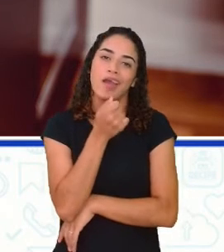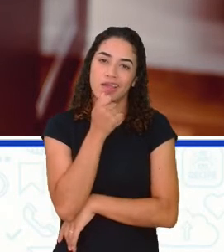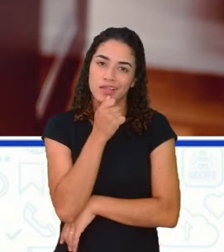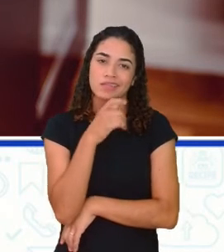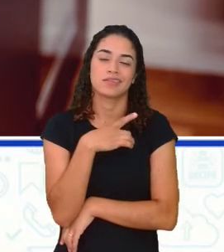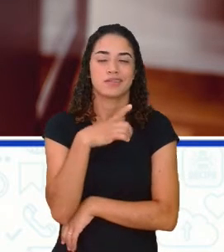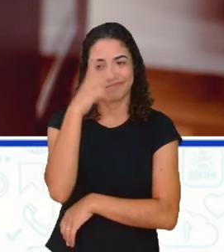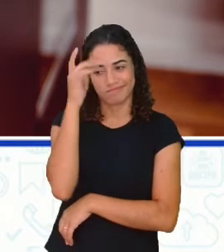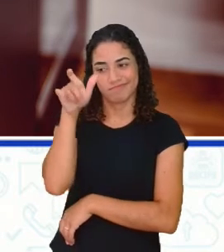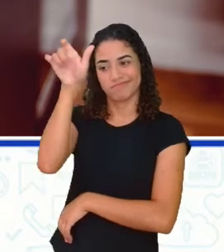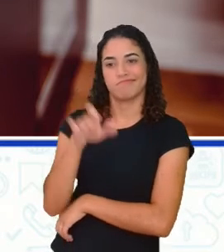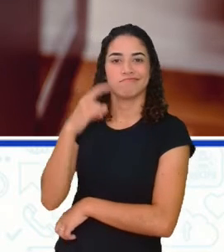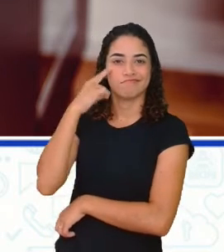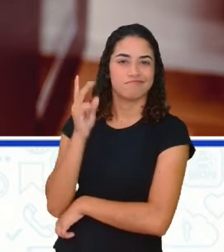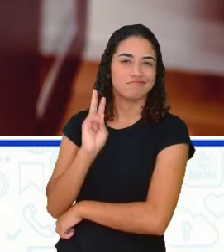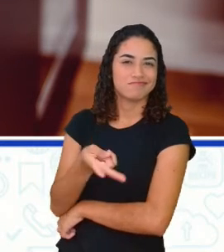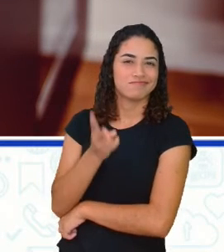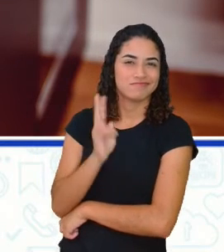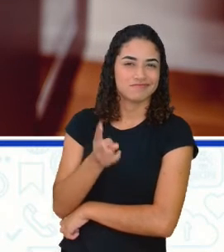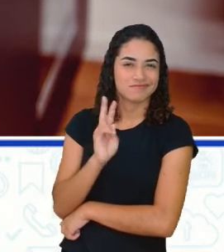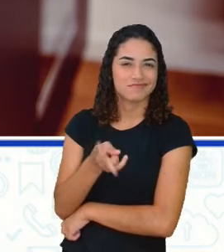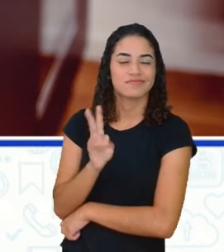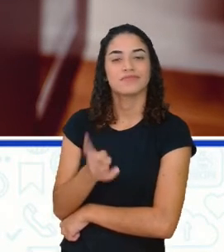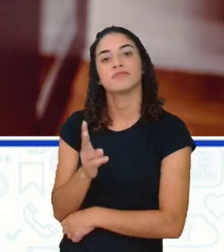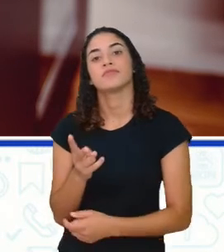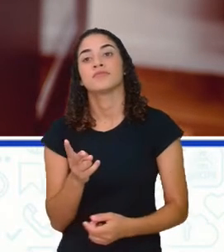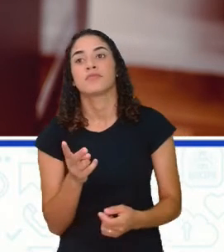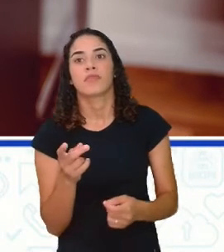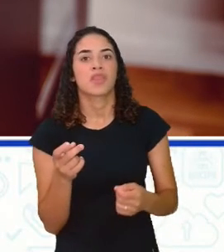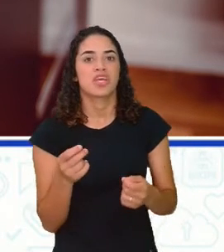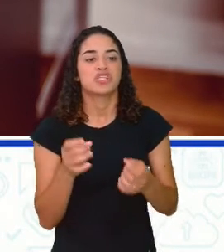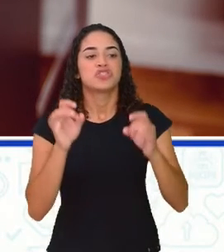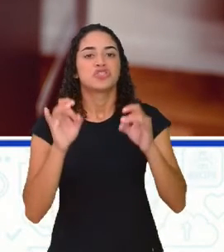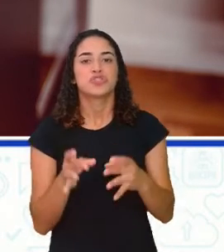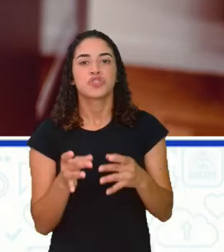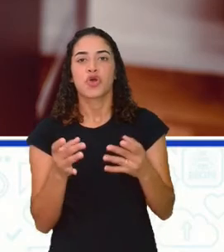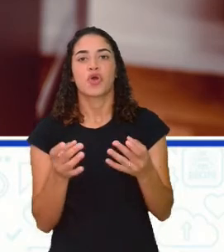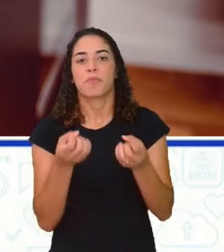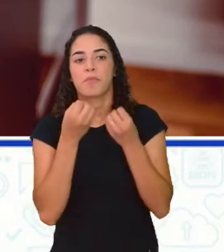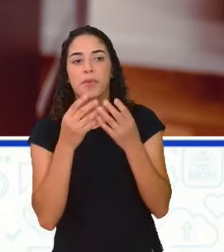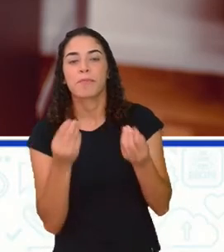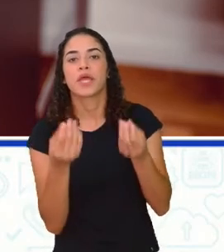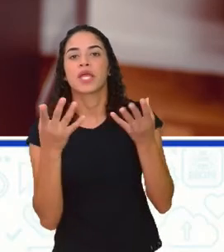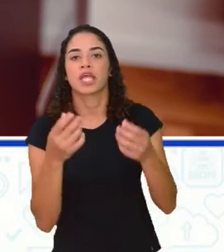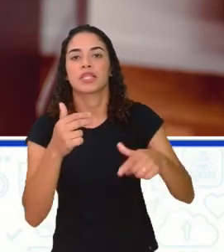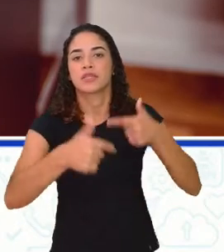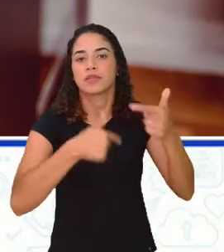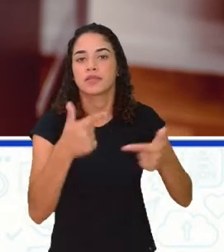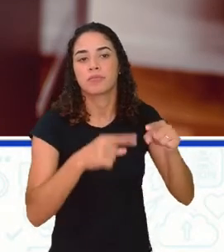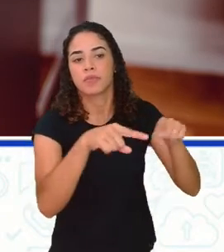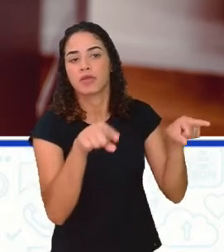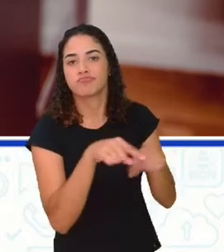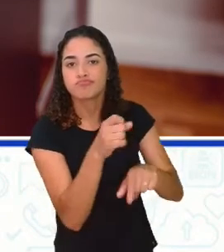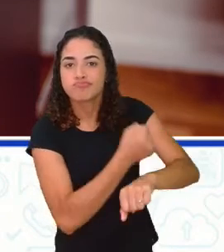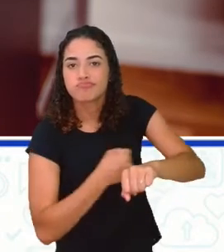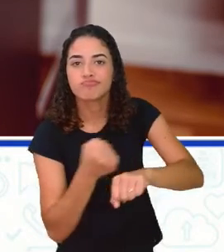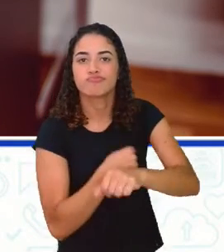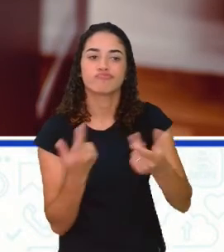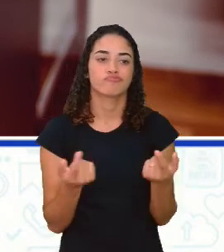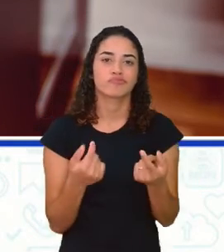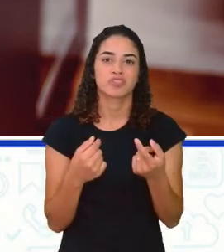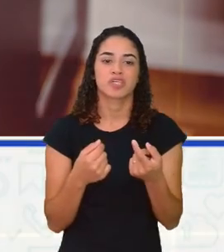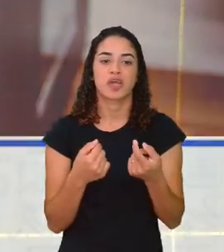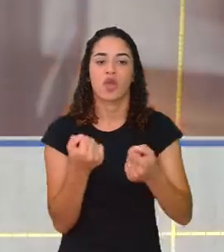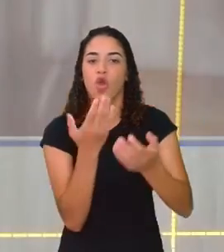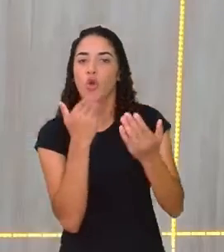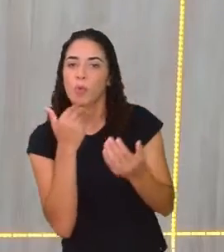pensamento, não é. Servia para a área da cozinha, não é, servia os seus patrões, não é, então fazer uma comida